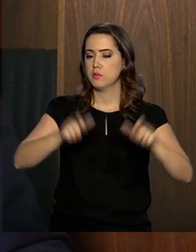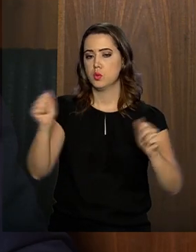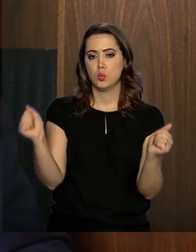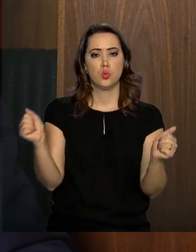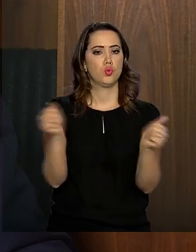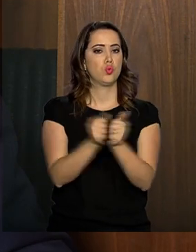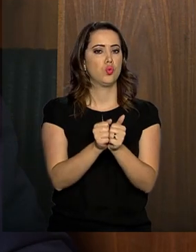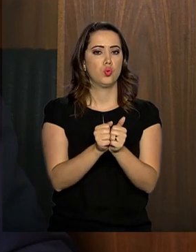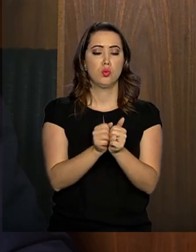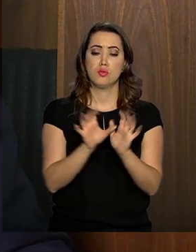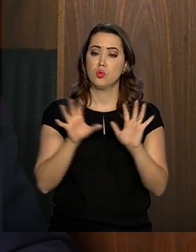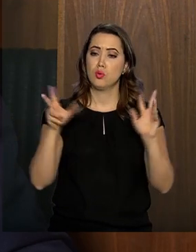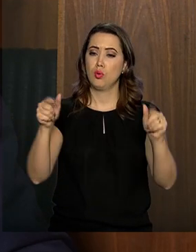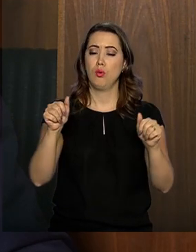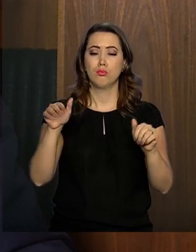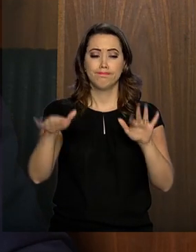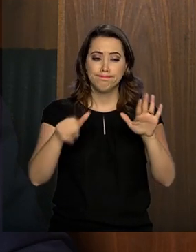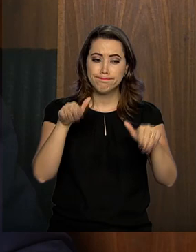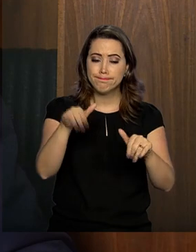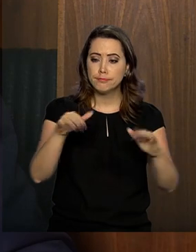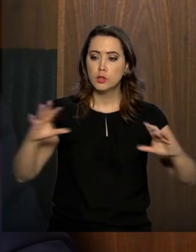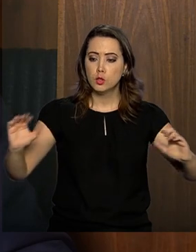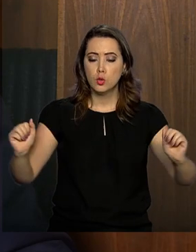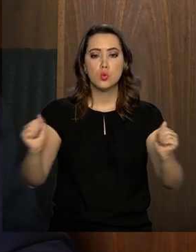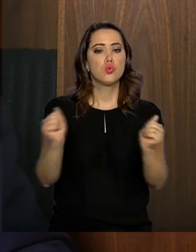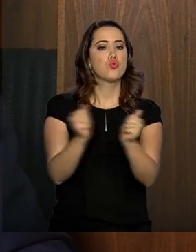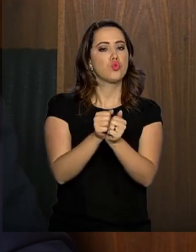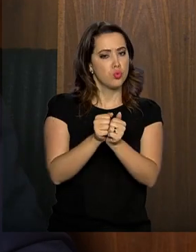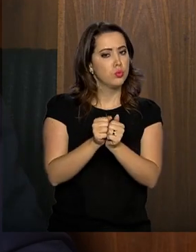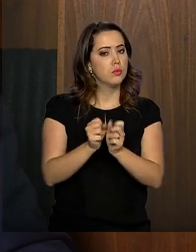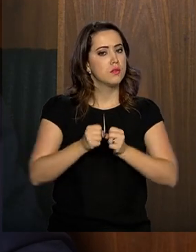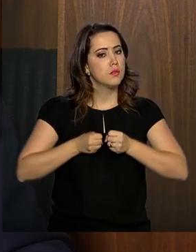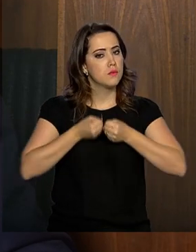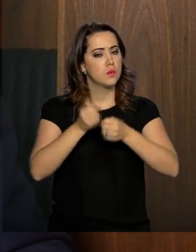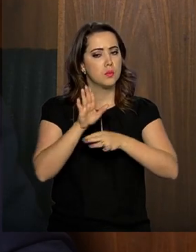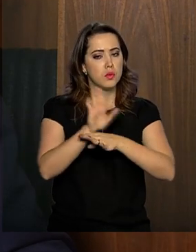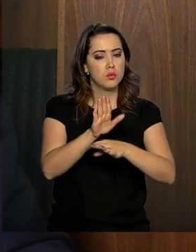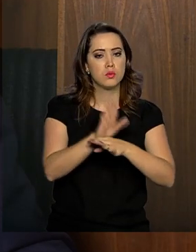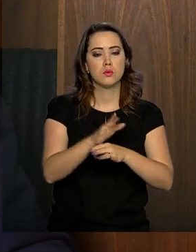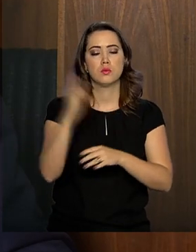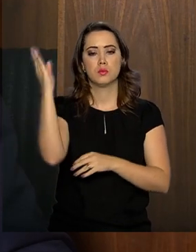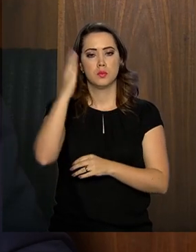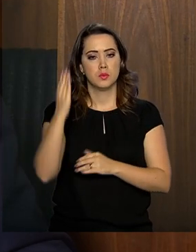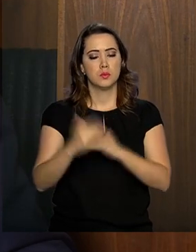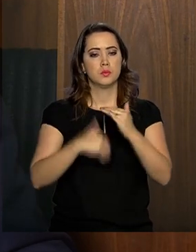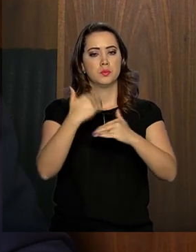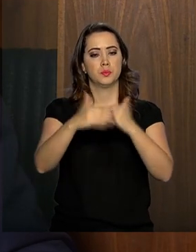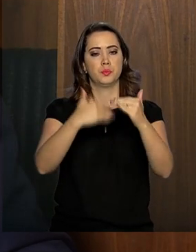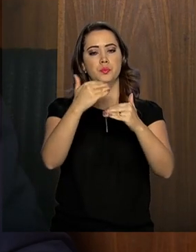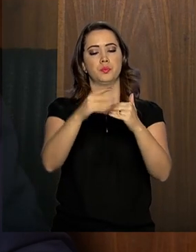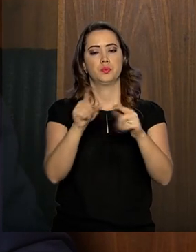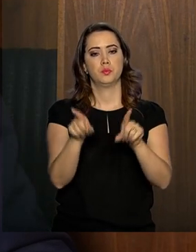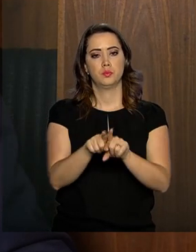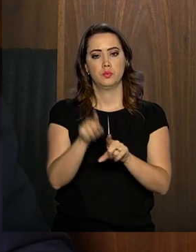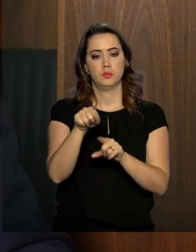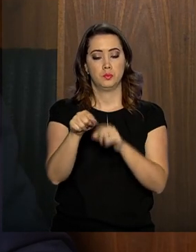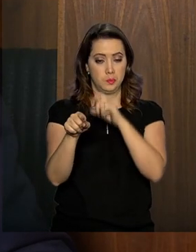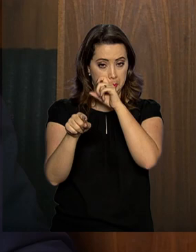Todos serão convidados e convocados a darem a sua contribuição para que nós possamos voltar a ter o Brasil